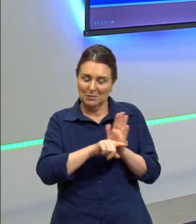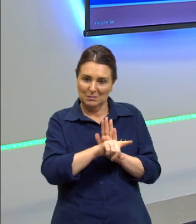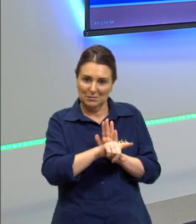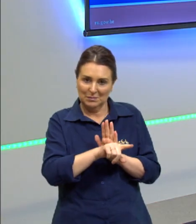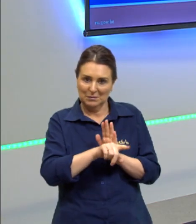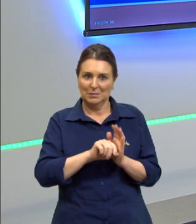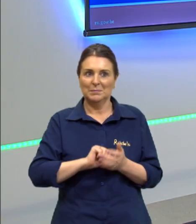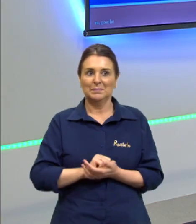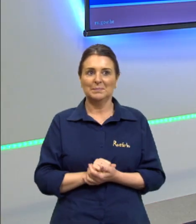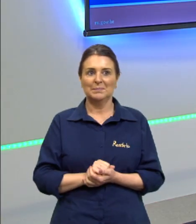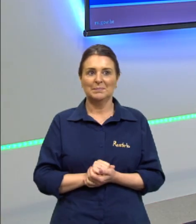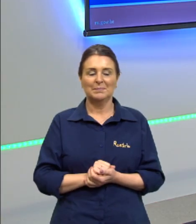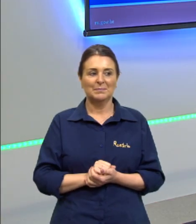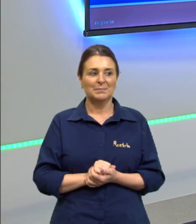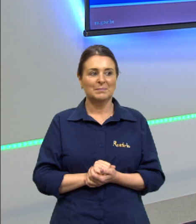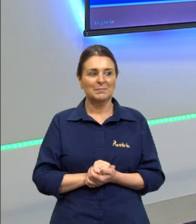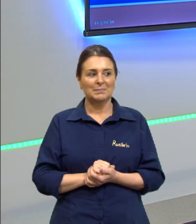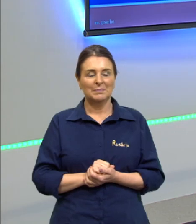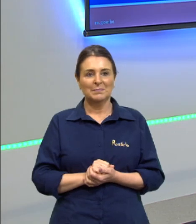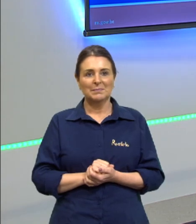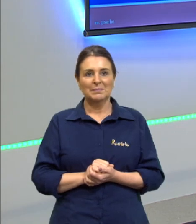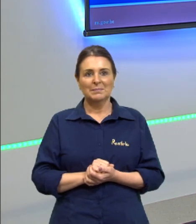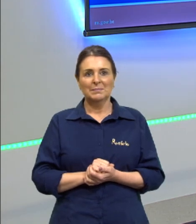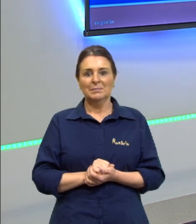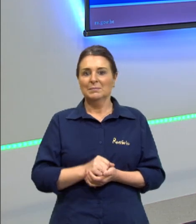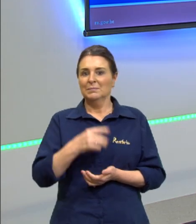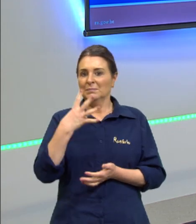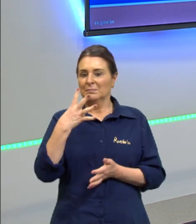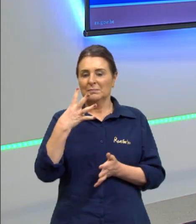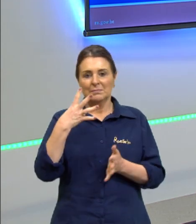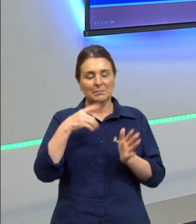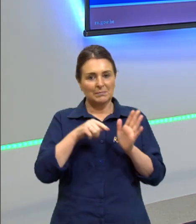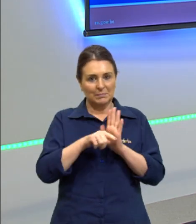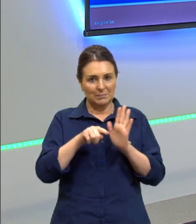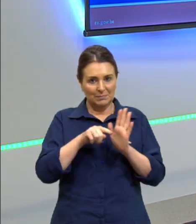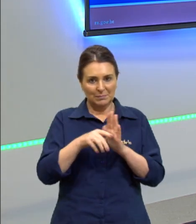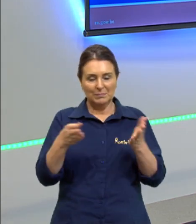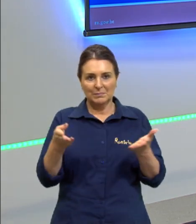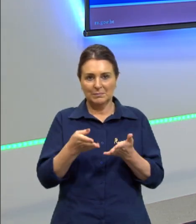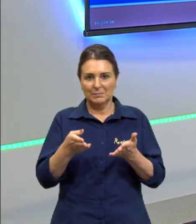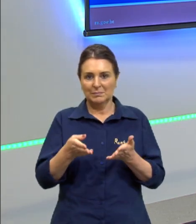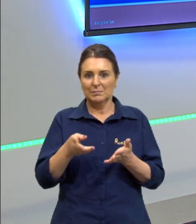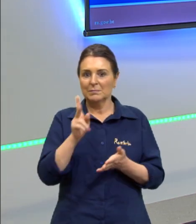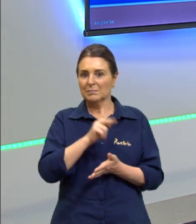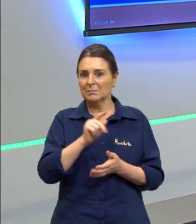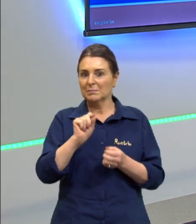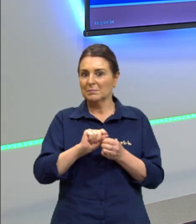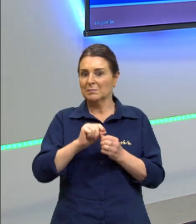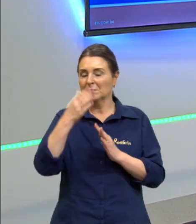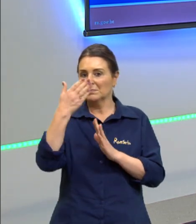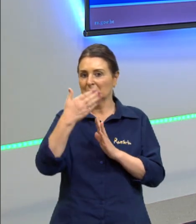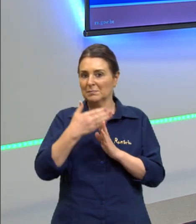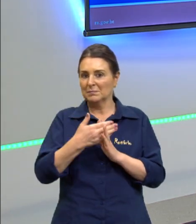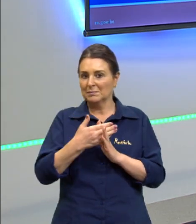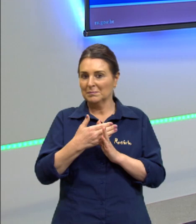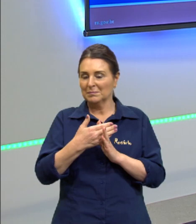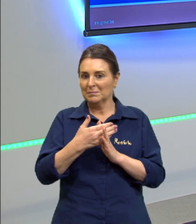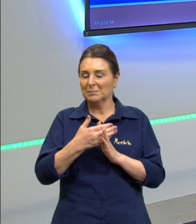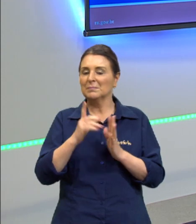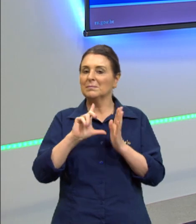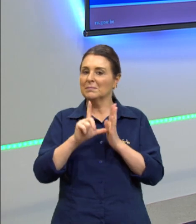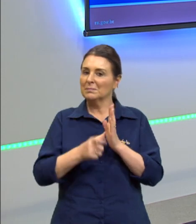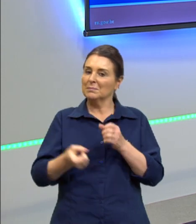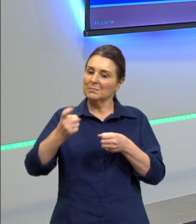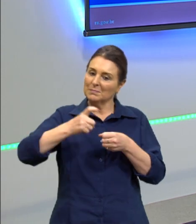Certo? Bom, então, essas quatro questões, por enquanto, eu vou fazer um intervalo e